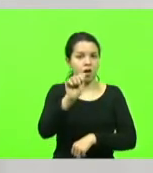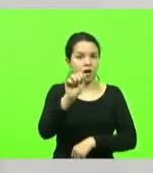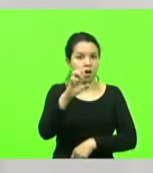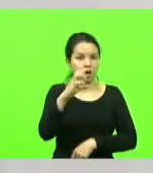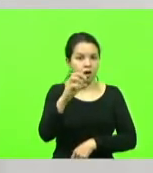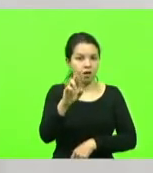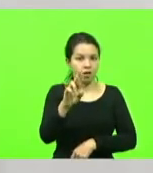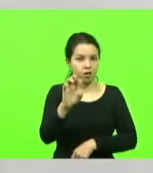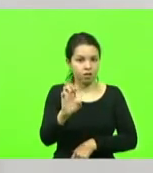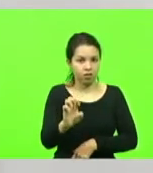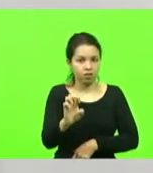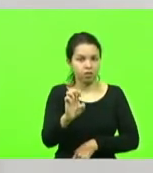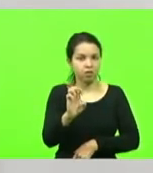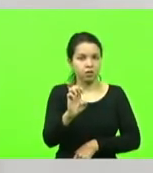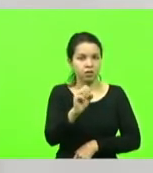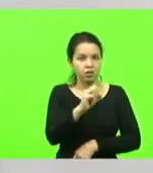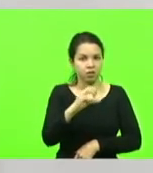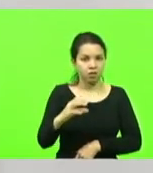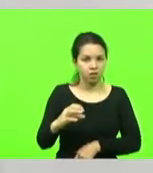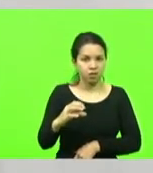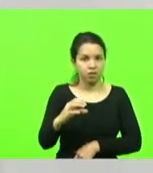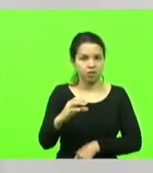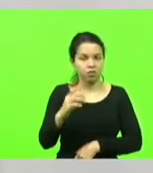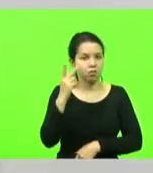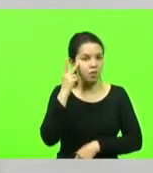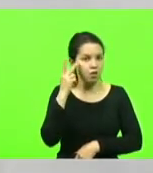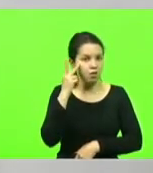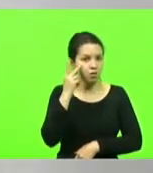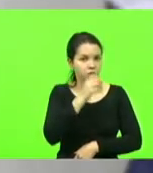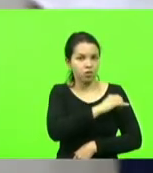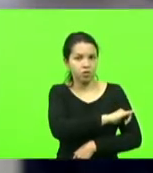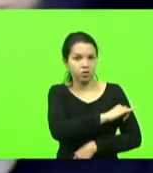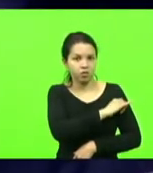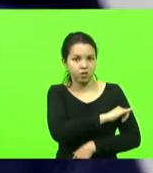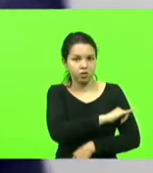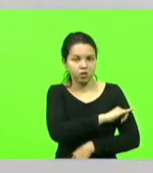Rio de Janeiro, Paraná, Rio Grande do Sul,